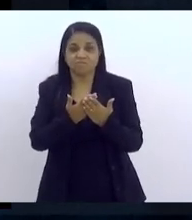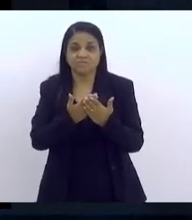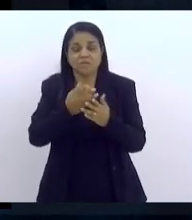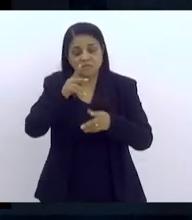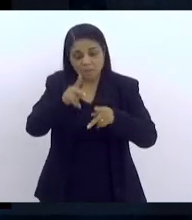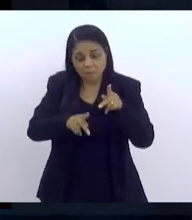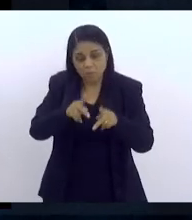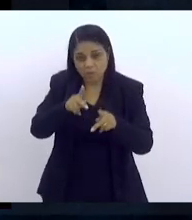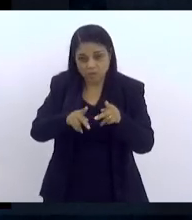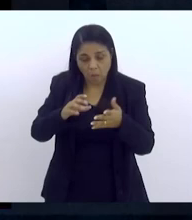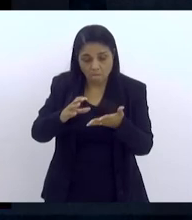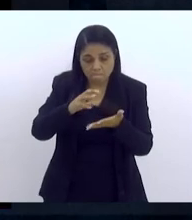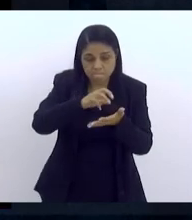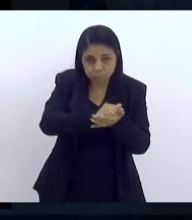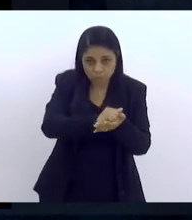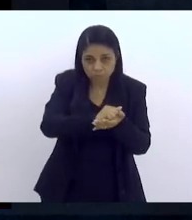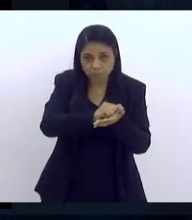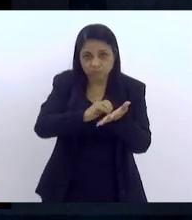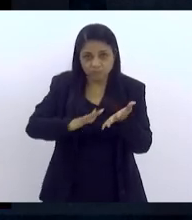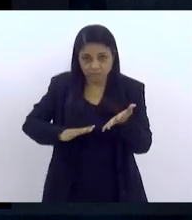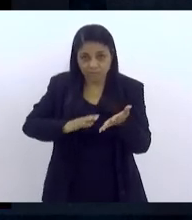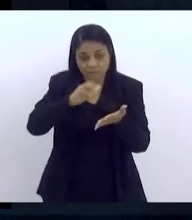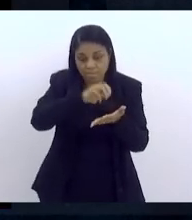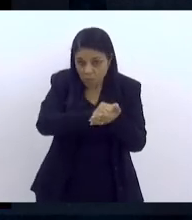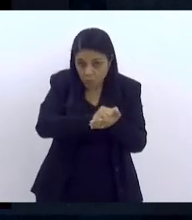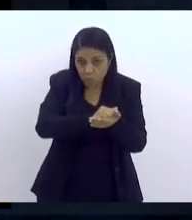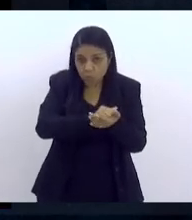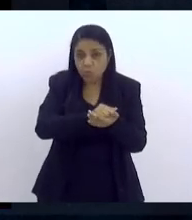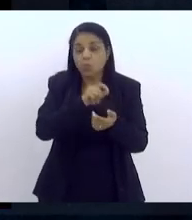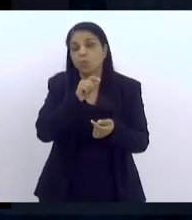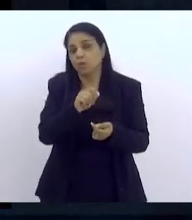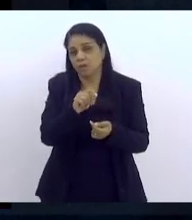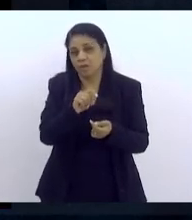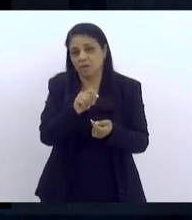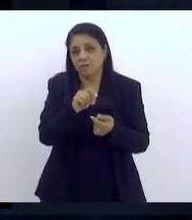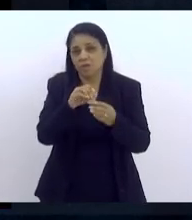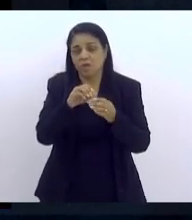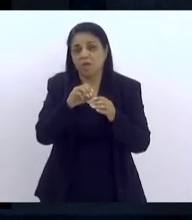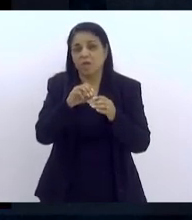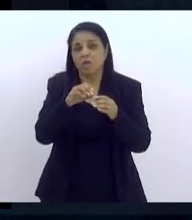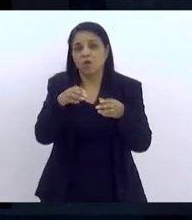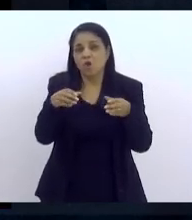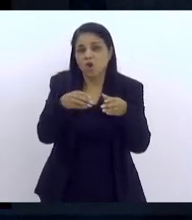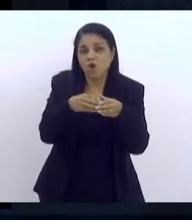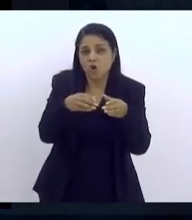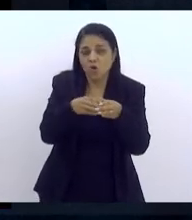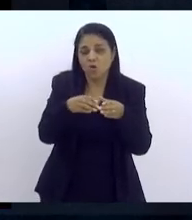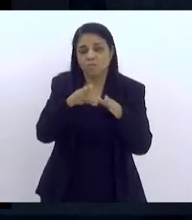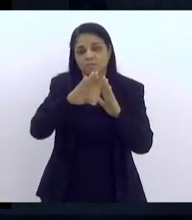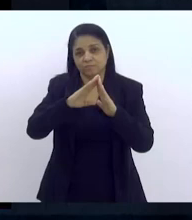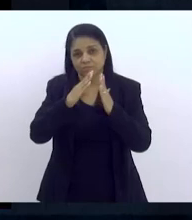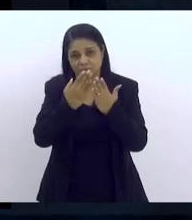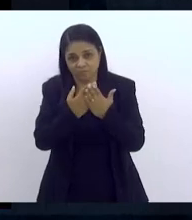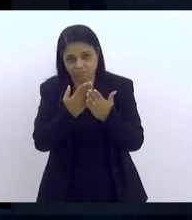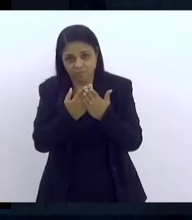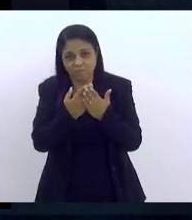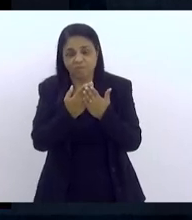população, de famílias, da comunidade escolar, desses alunos que têm as